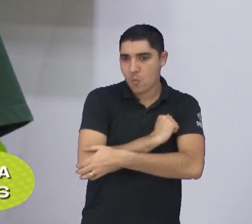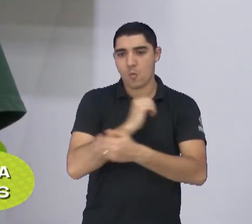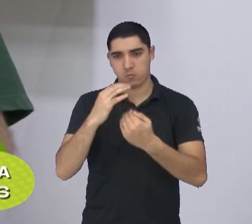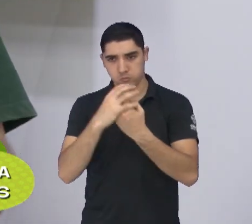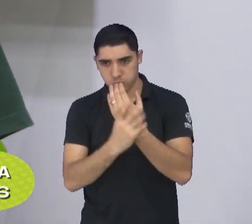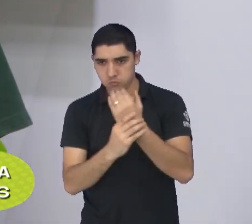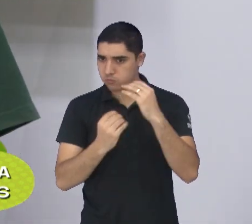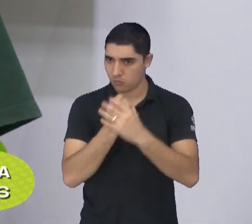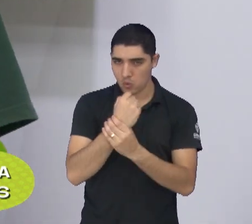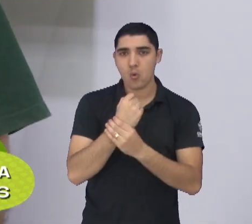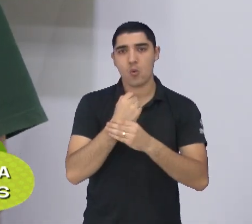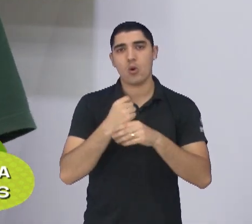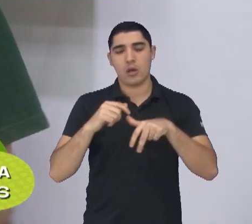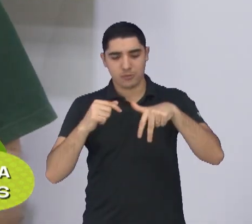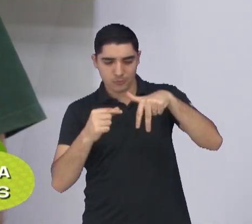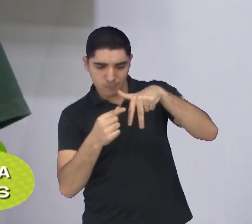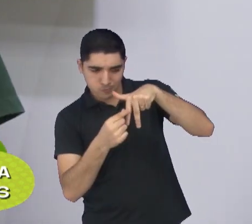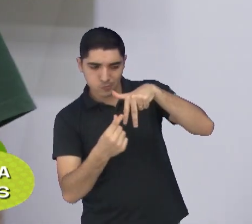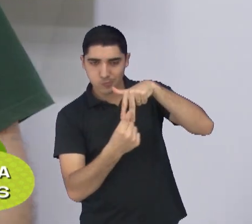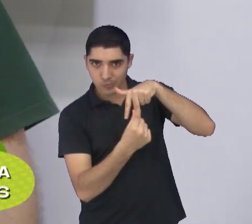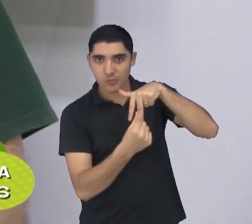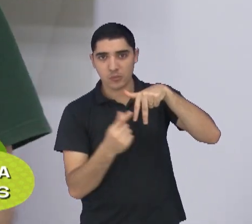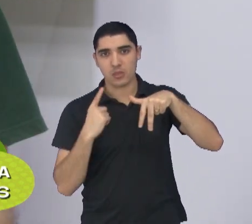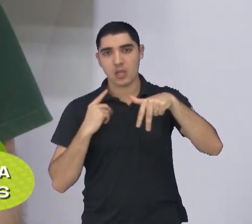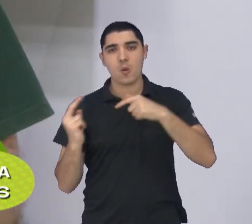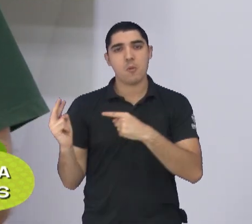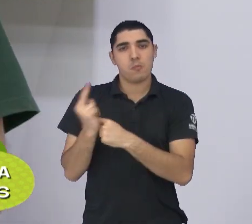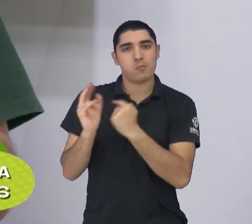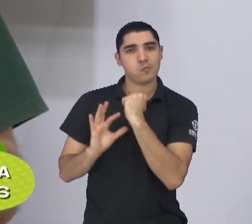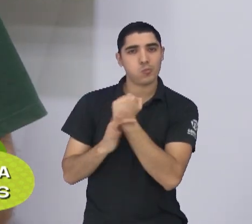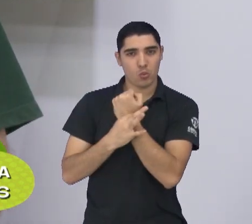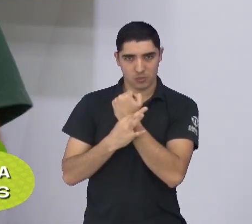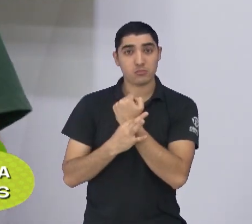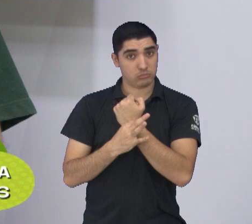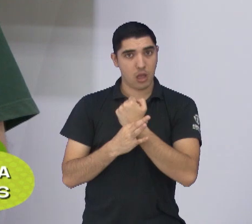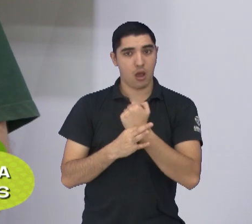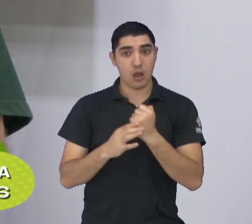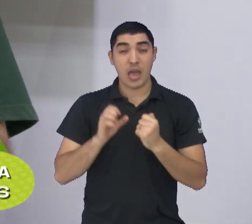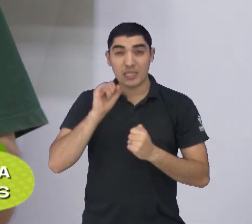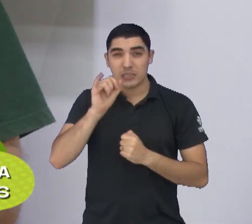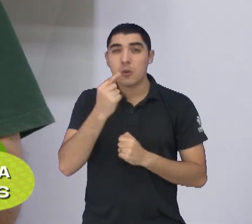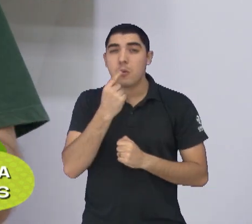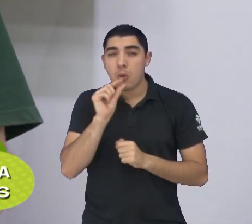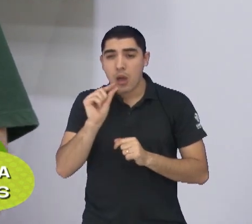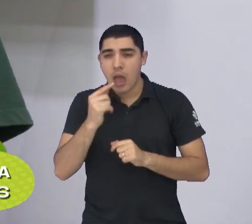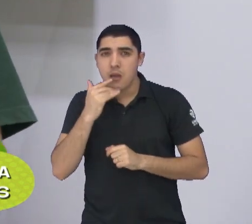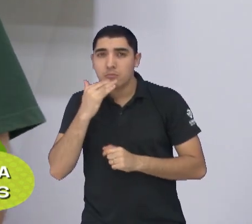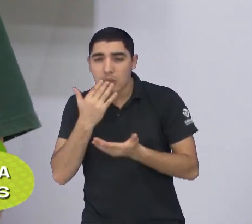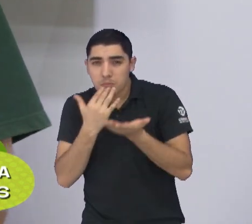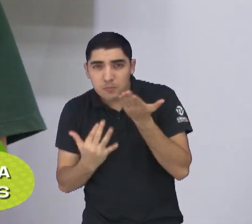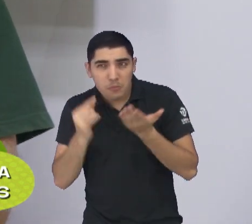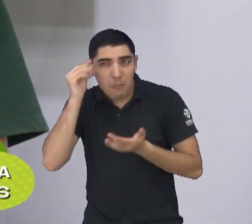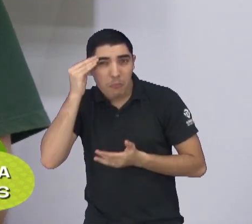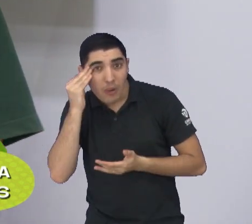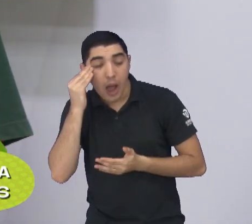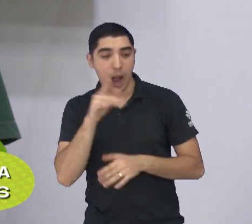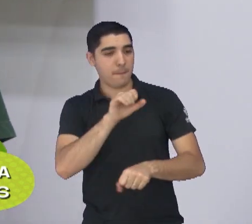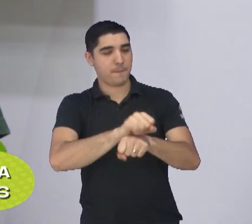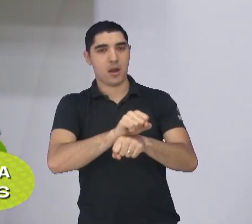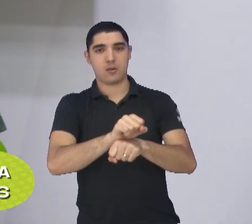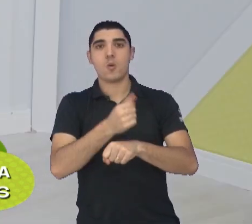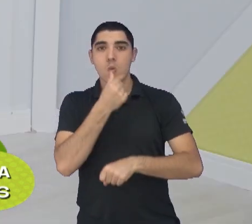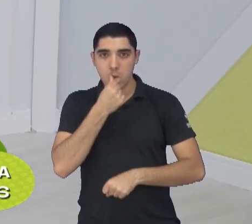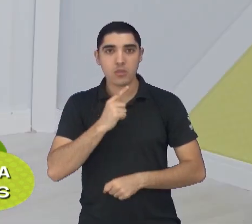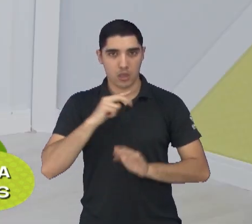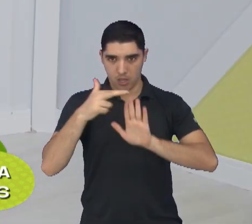no seco, né? Não é o pé e tal. Mas eles têm a caneleira, proteção. Então, tudo se sangrou um pouquinho, parou. Então, tem todas essas regras.